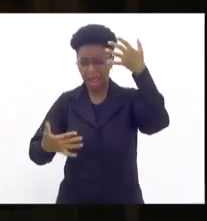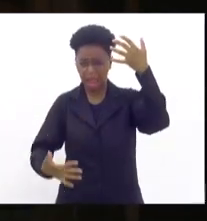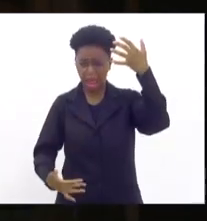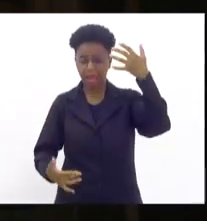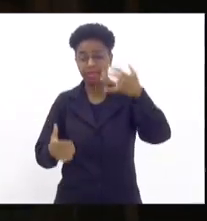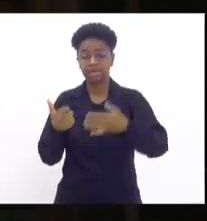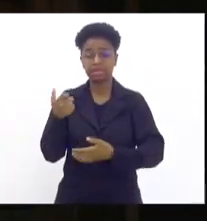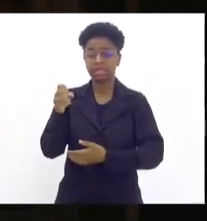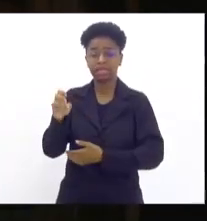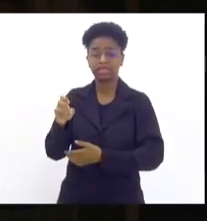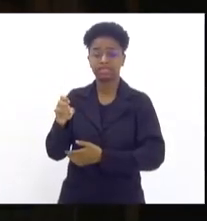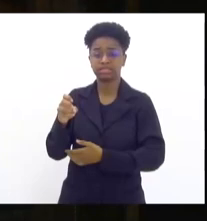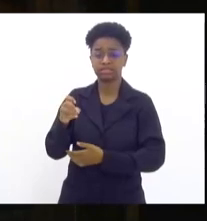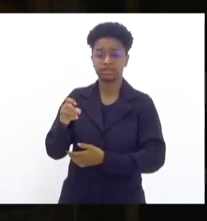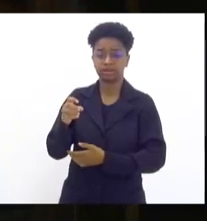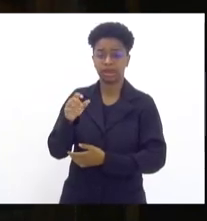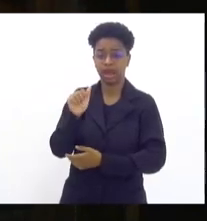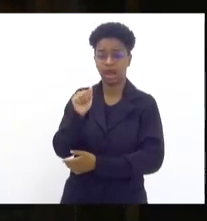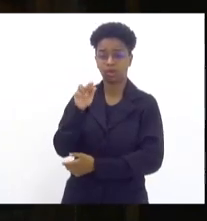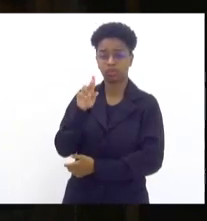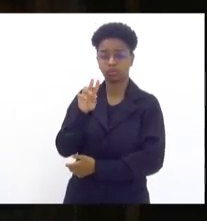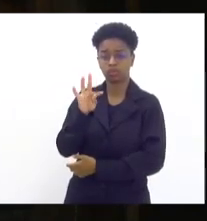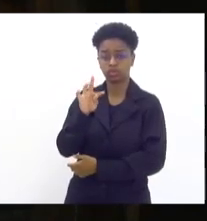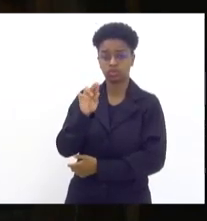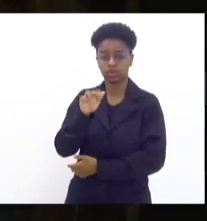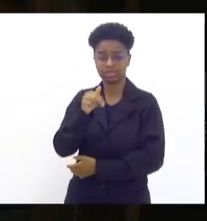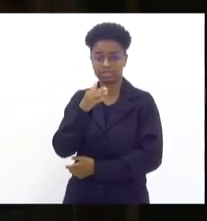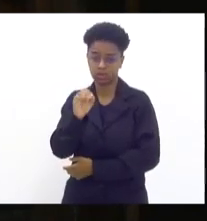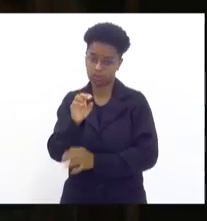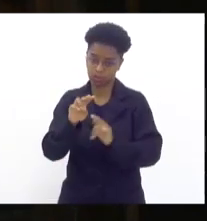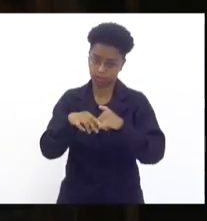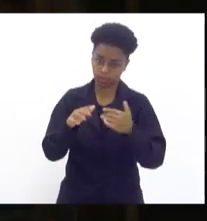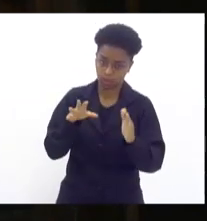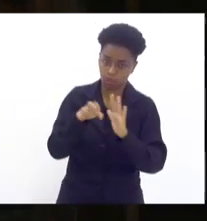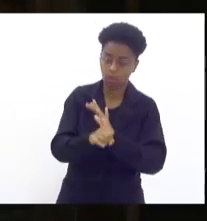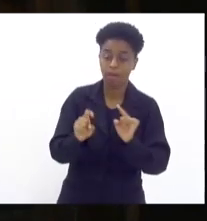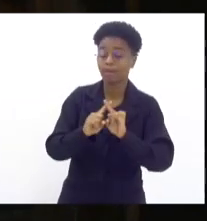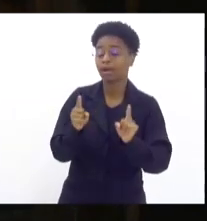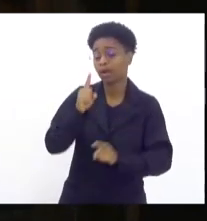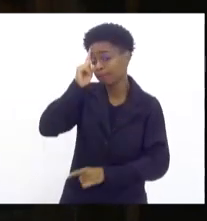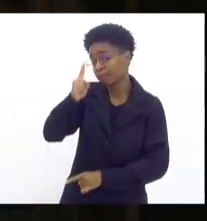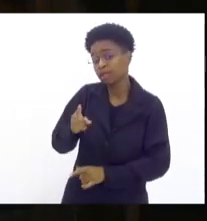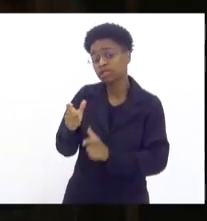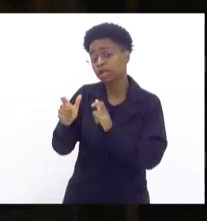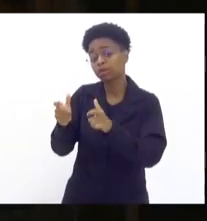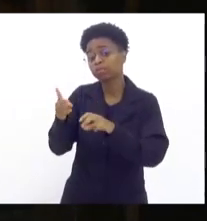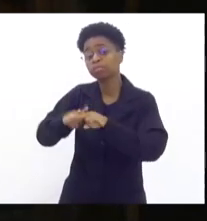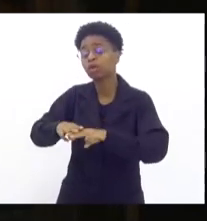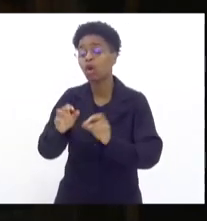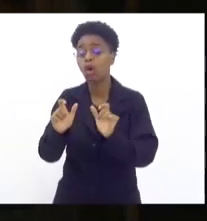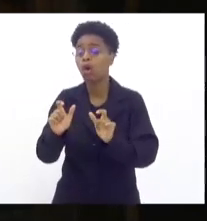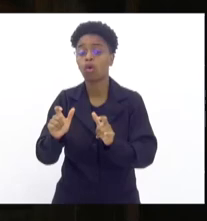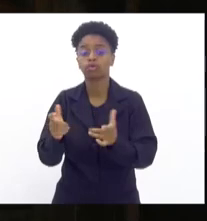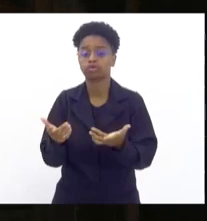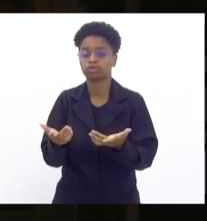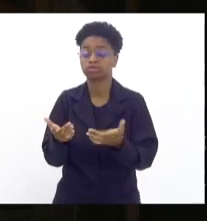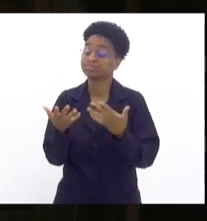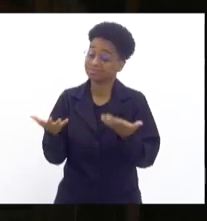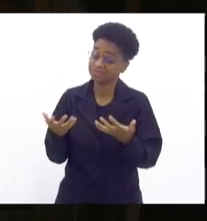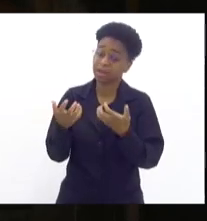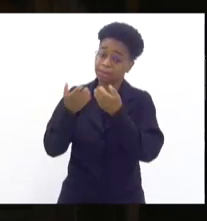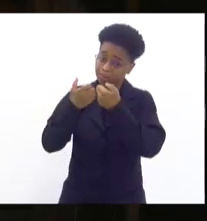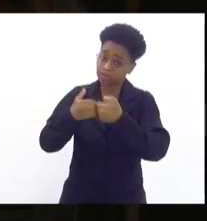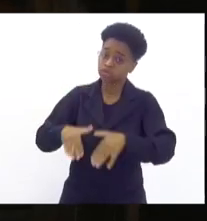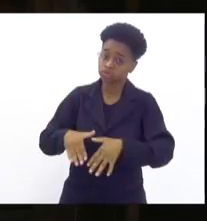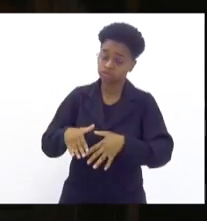anotações por roubo, mas cadê o mandado? Os mandados, infelizmente, alguns estão sendo... Isso impacta demais nossas operações, isso